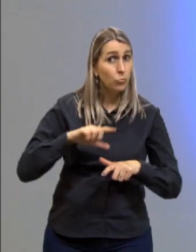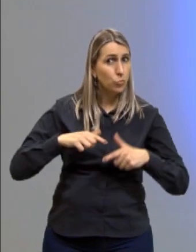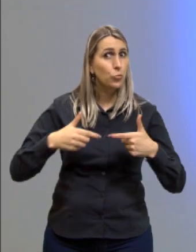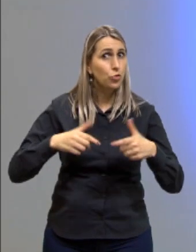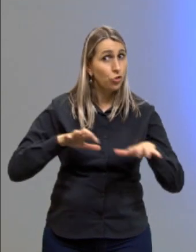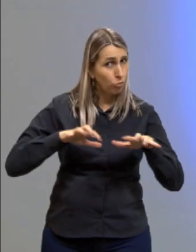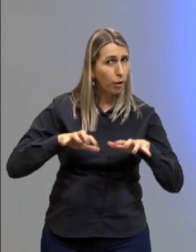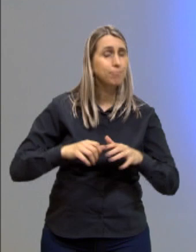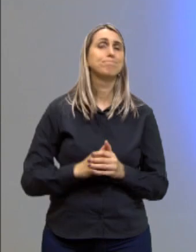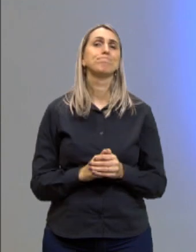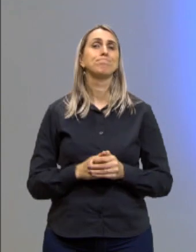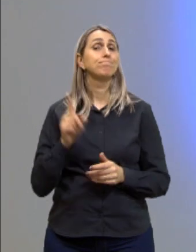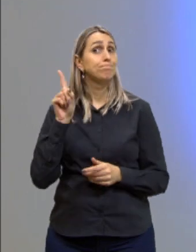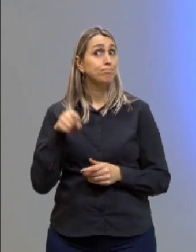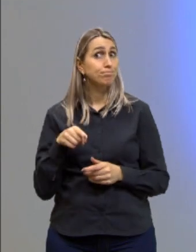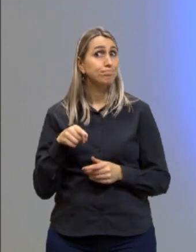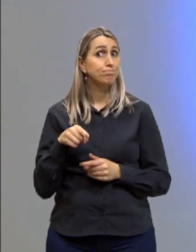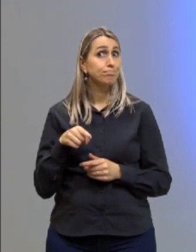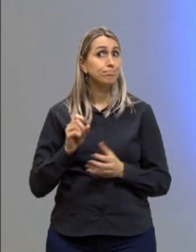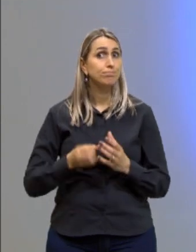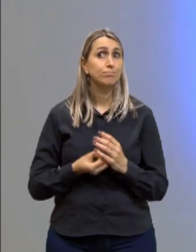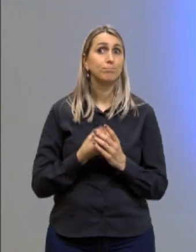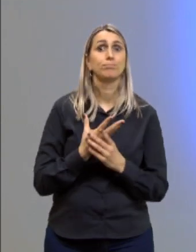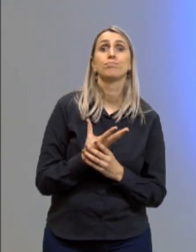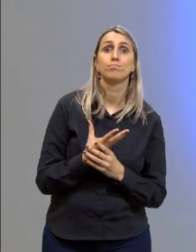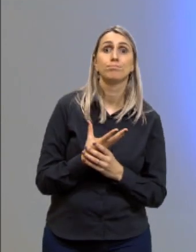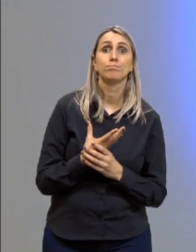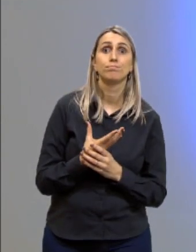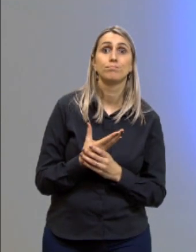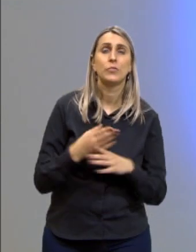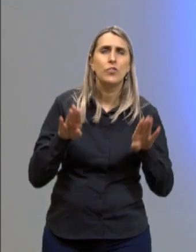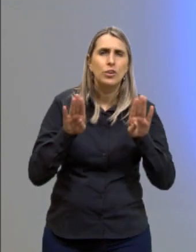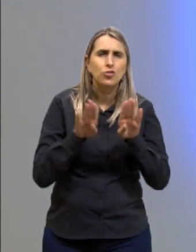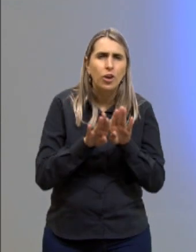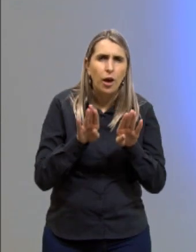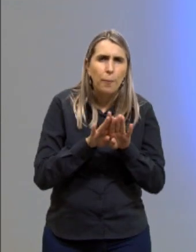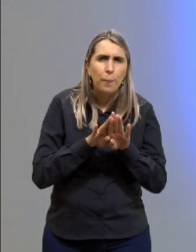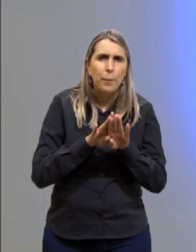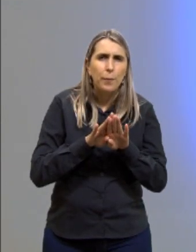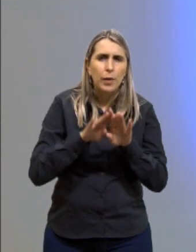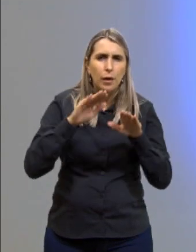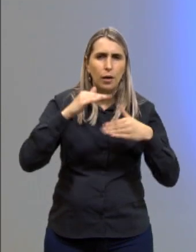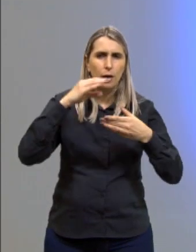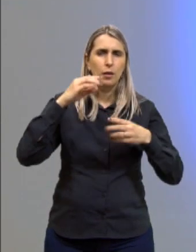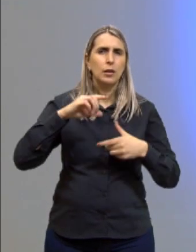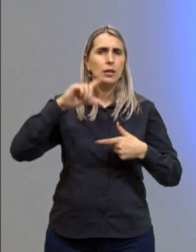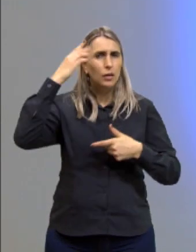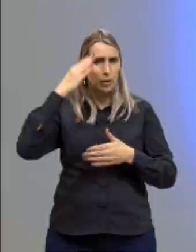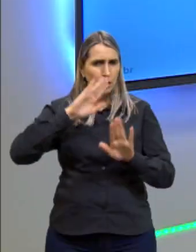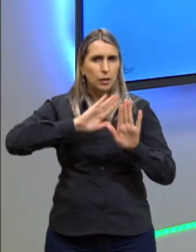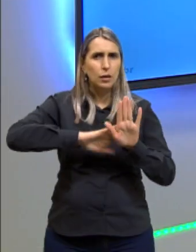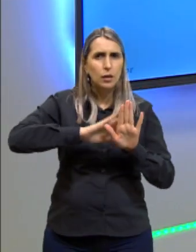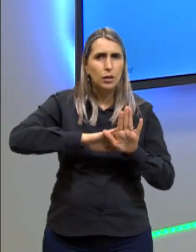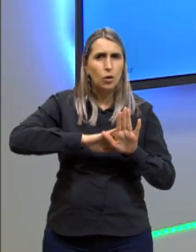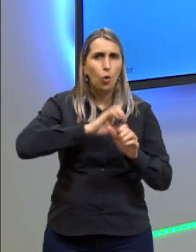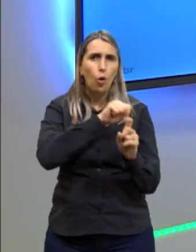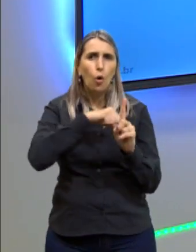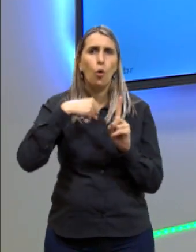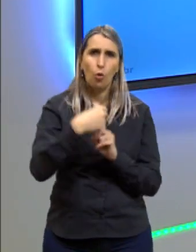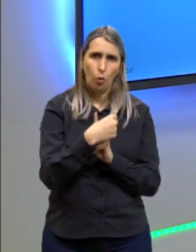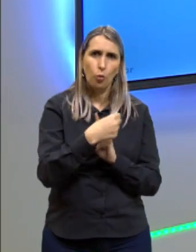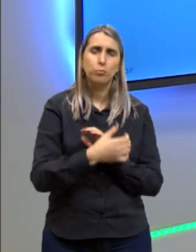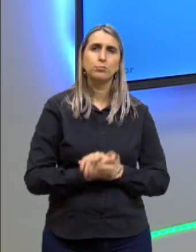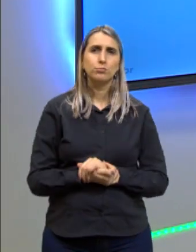é a criação de bolhas sociais e ideológicas. Então,